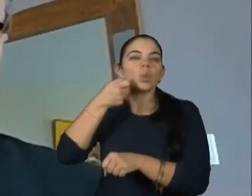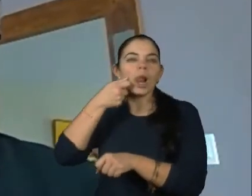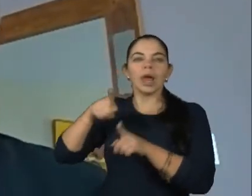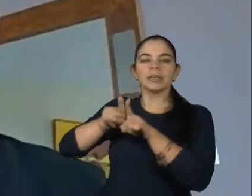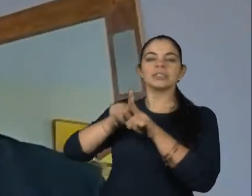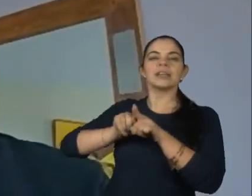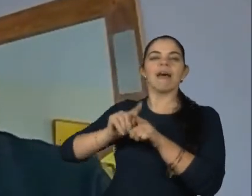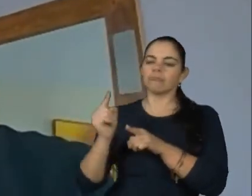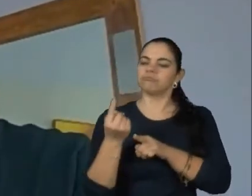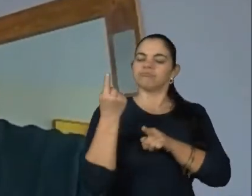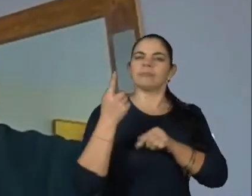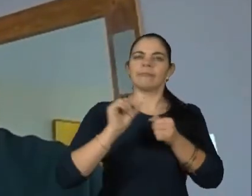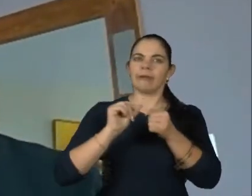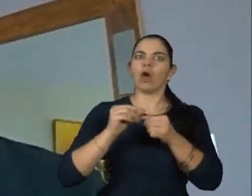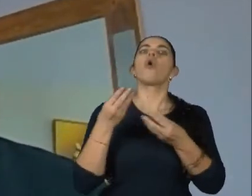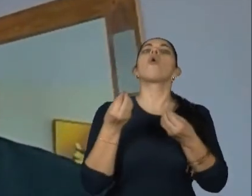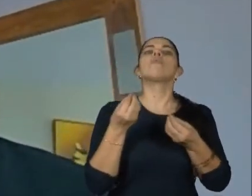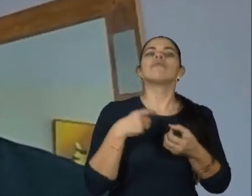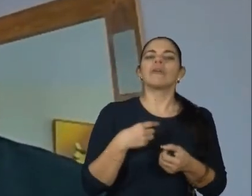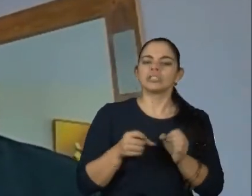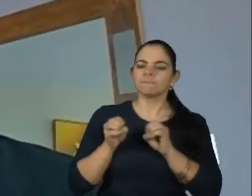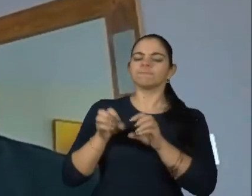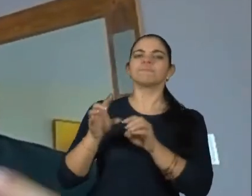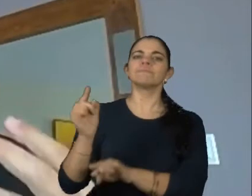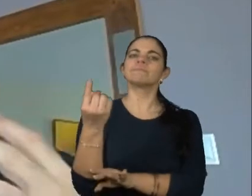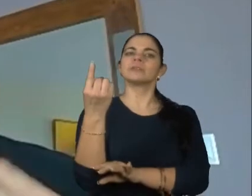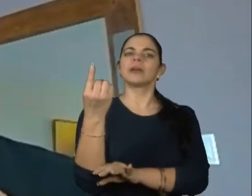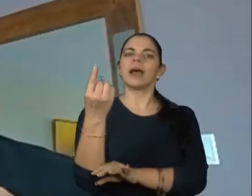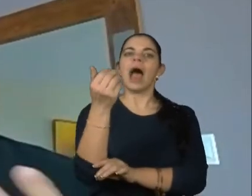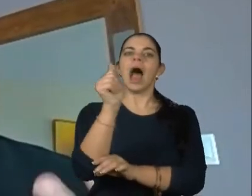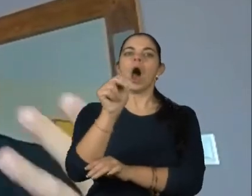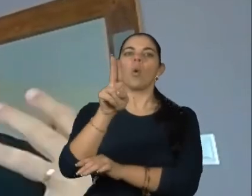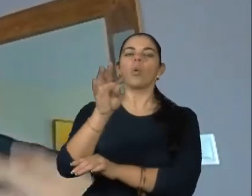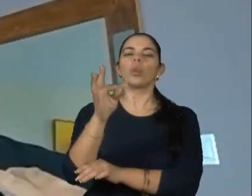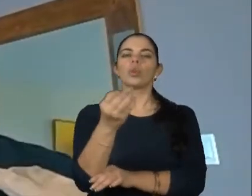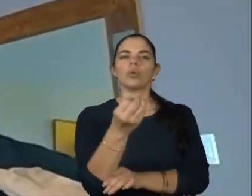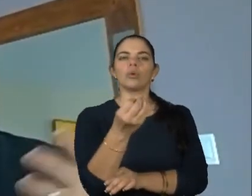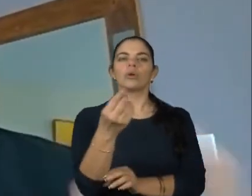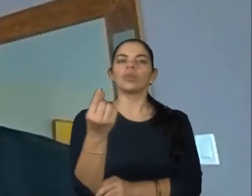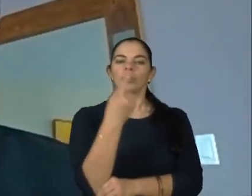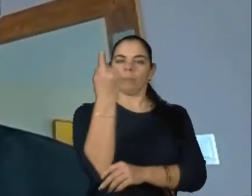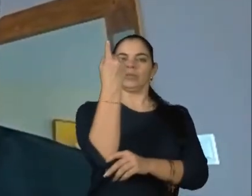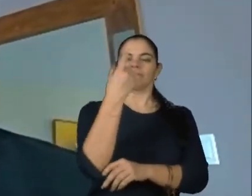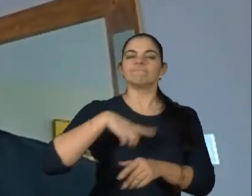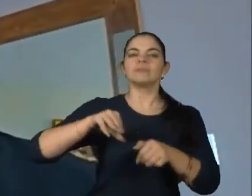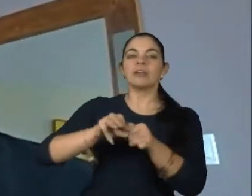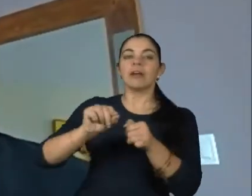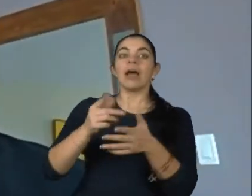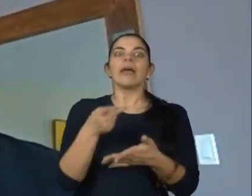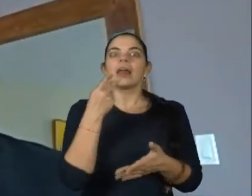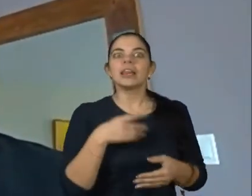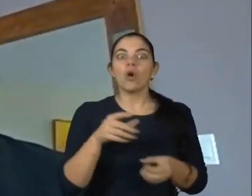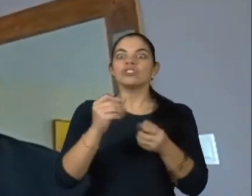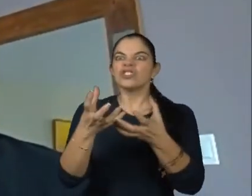autonomia, não é que você vai lá e dá autonomia para o seu filho, autonomia, autonomia, o que nós temos que fazer e a gente